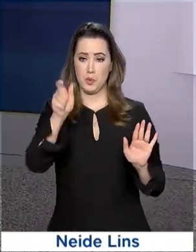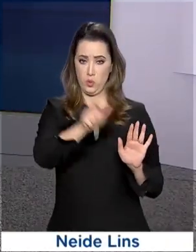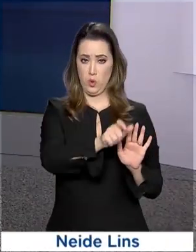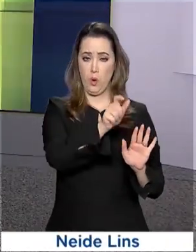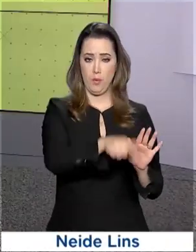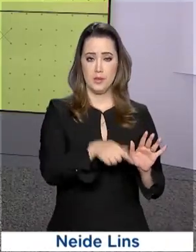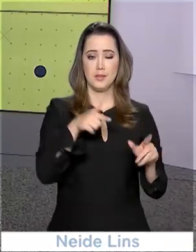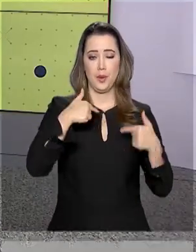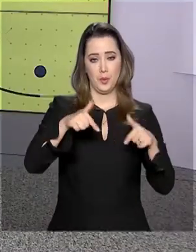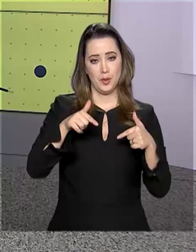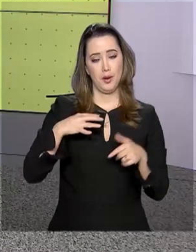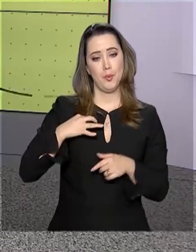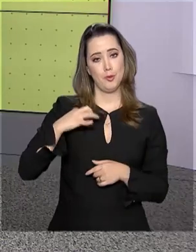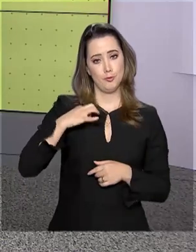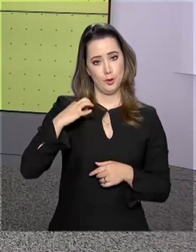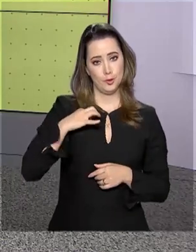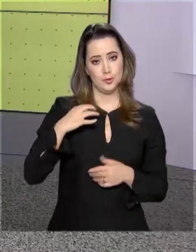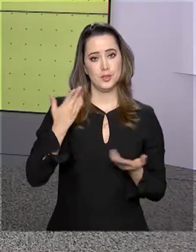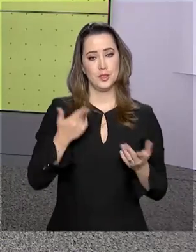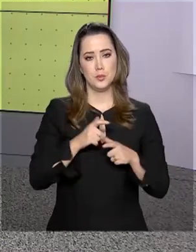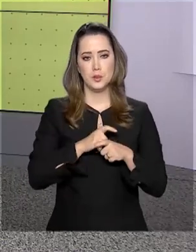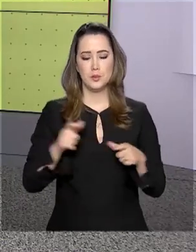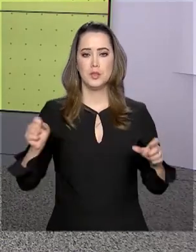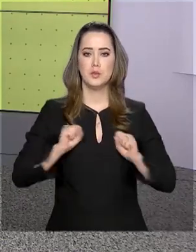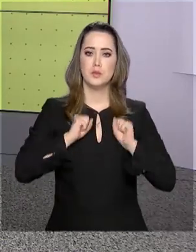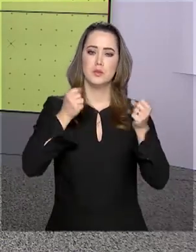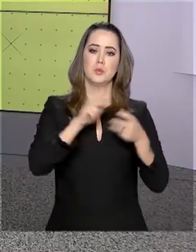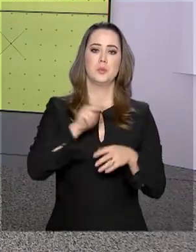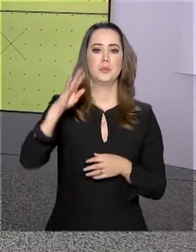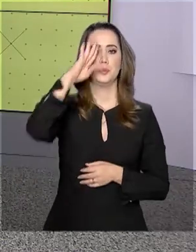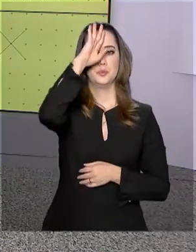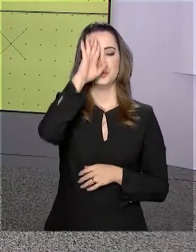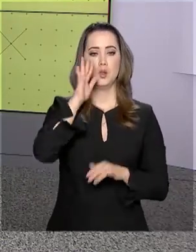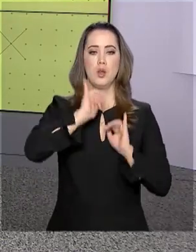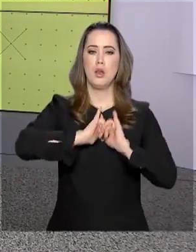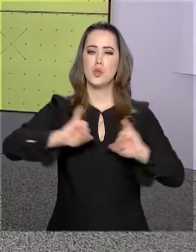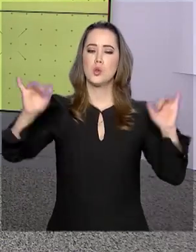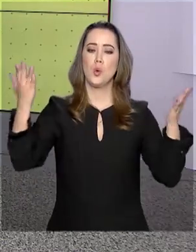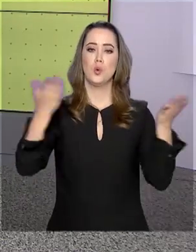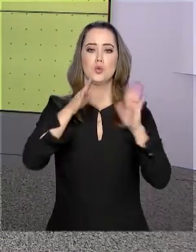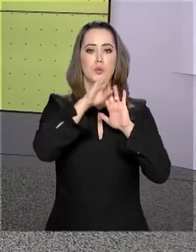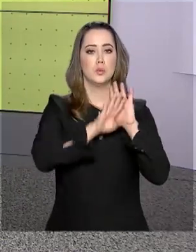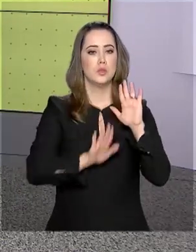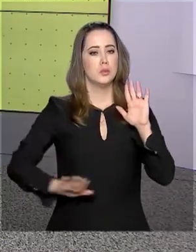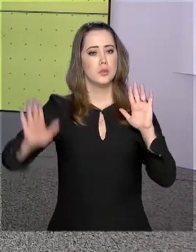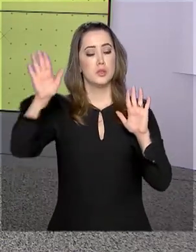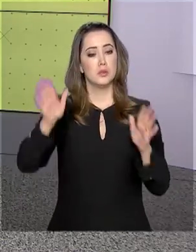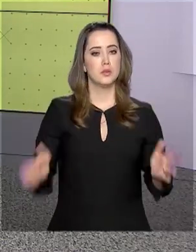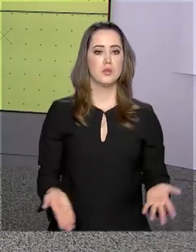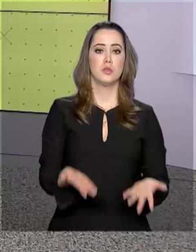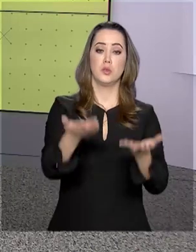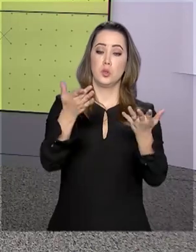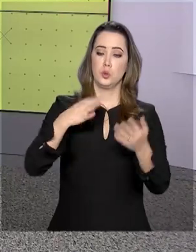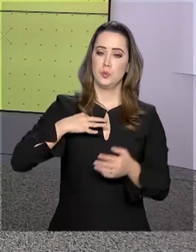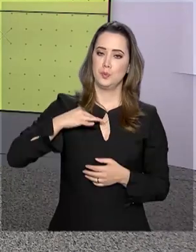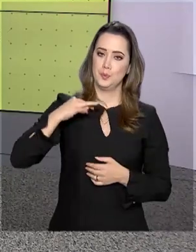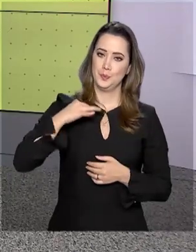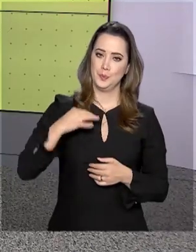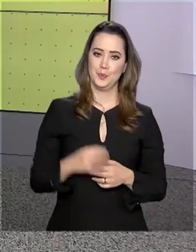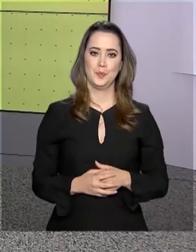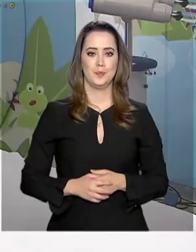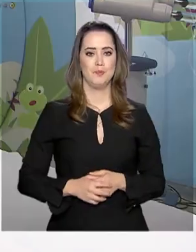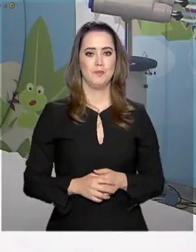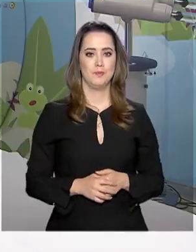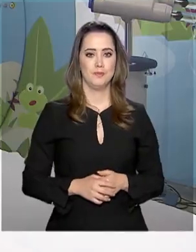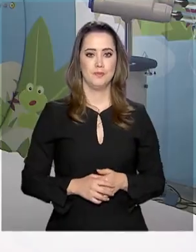trabalho voluntário. E para ampliar esse esforço, o presidente Jair Bolsonaro lançou hoje o Programa Nacional de Incentivo ao Voluntariado.